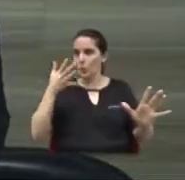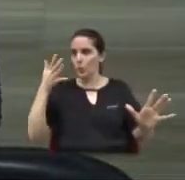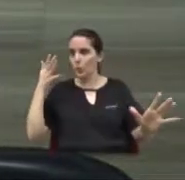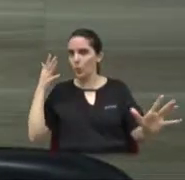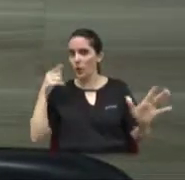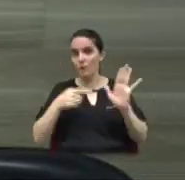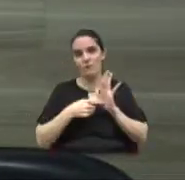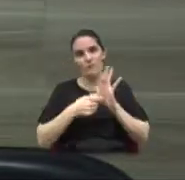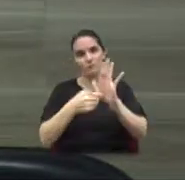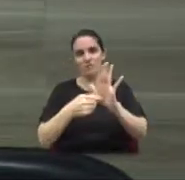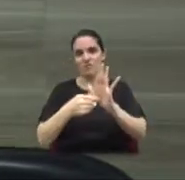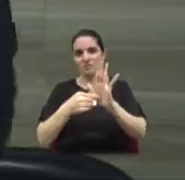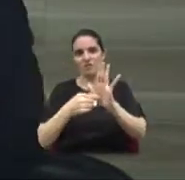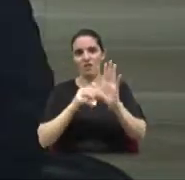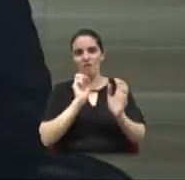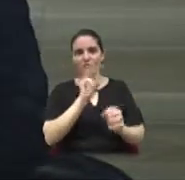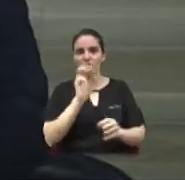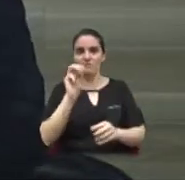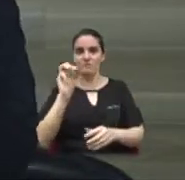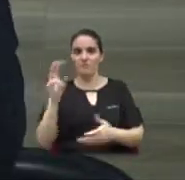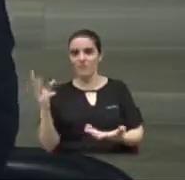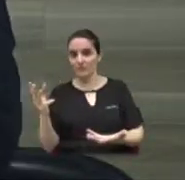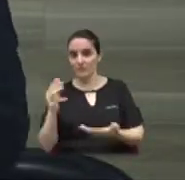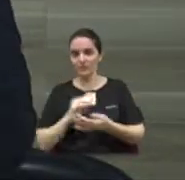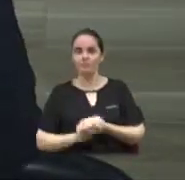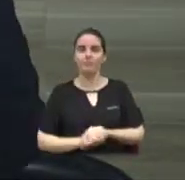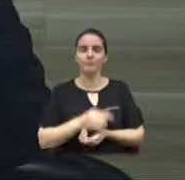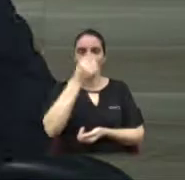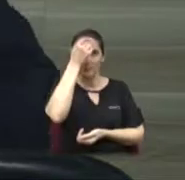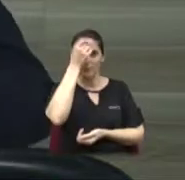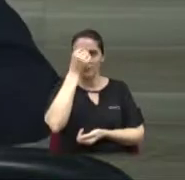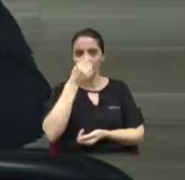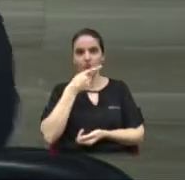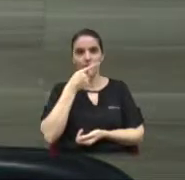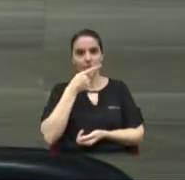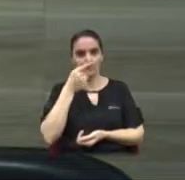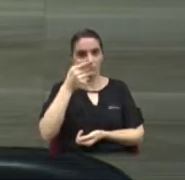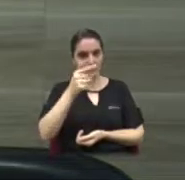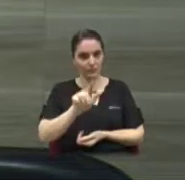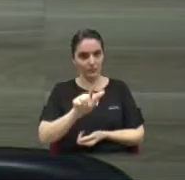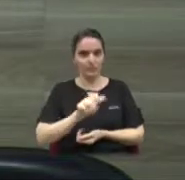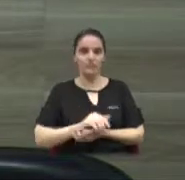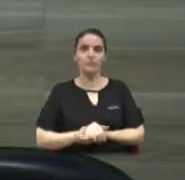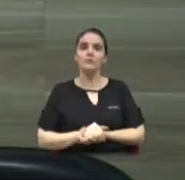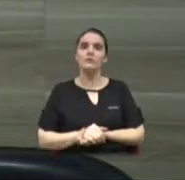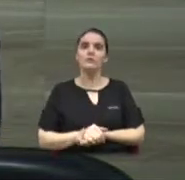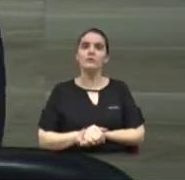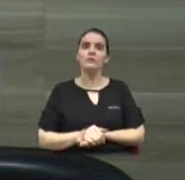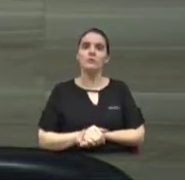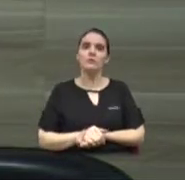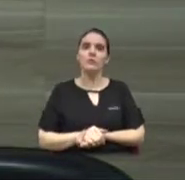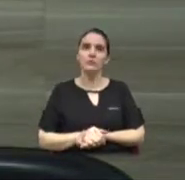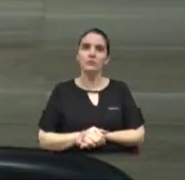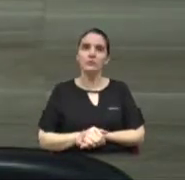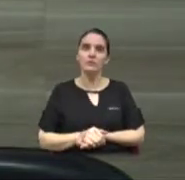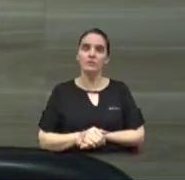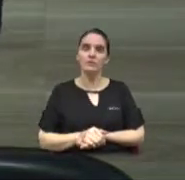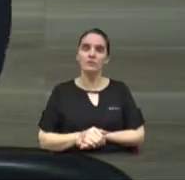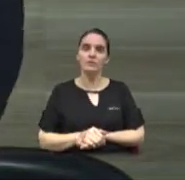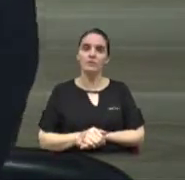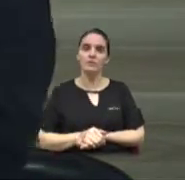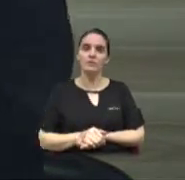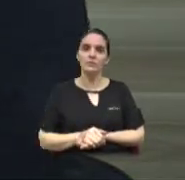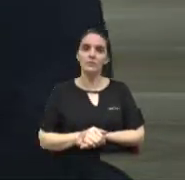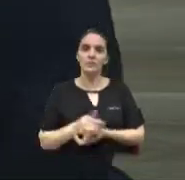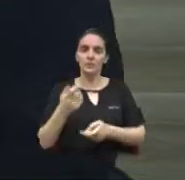vou forçar aqui a minha fala para que amanhã, se eu tiver certo, eu seja lembrado. o modelo de